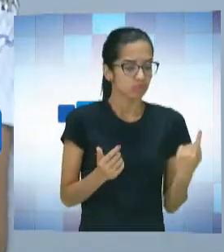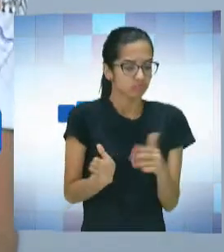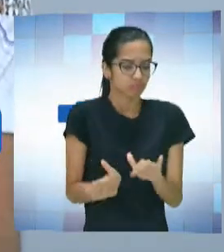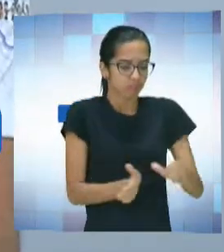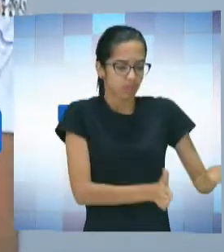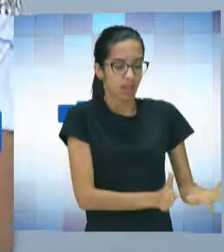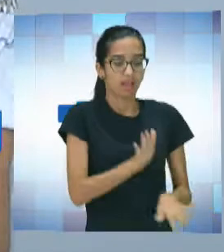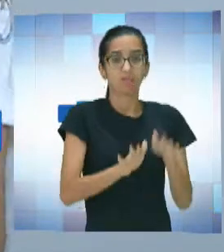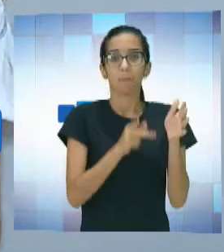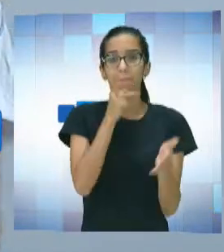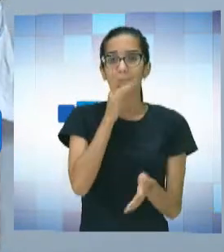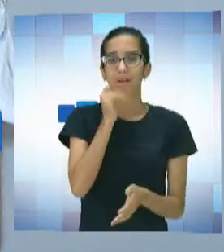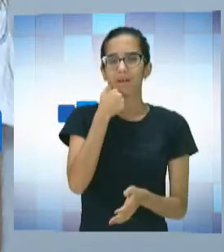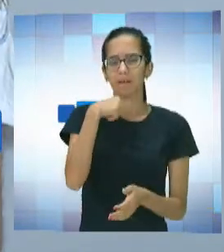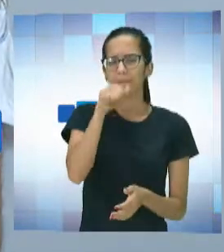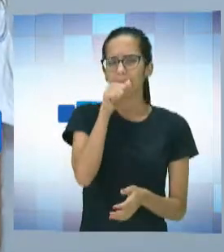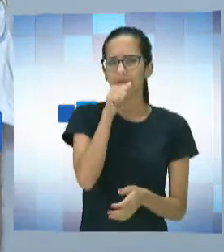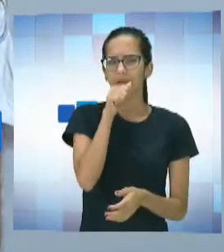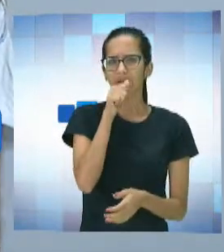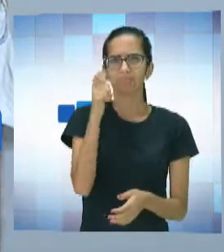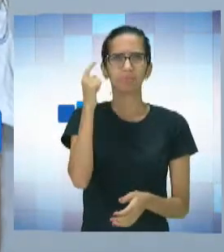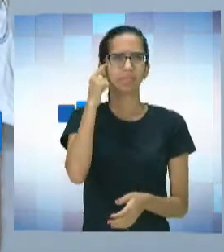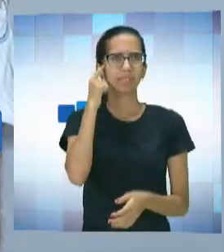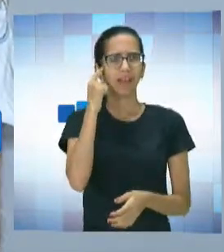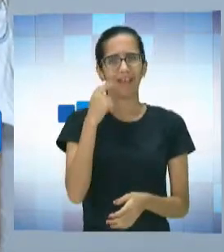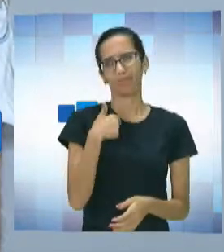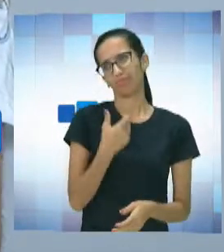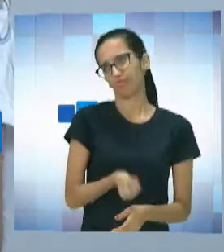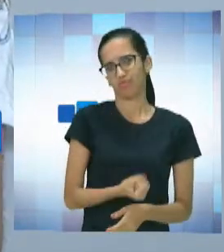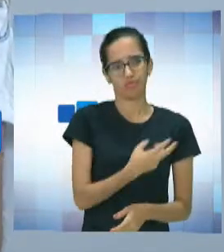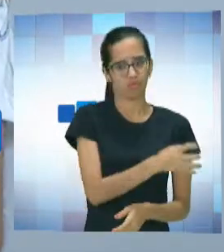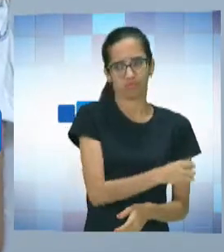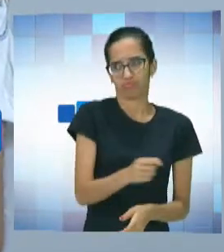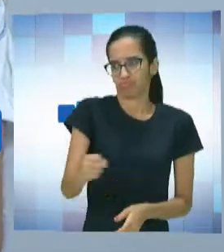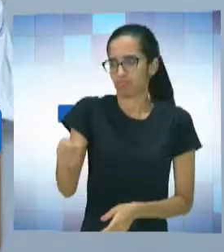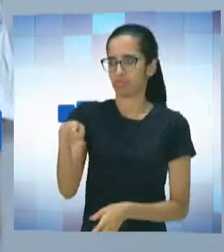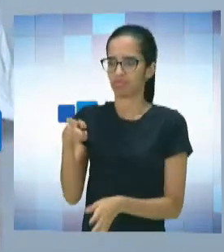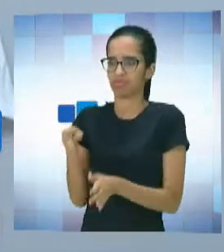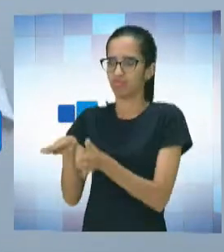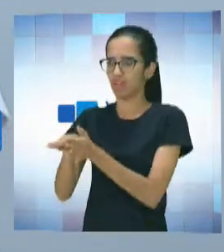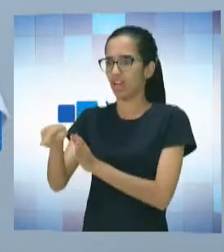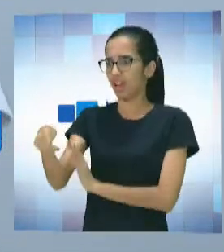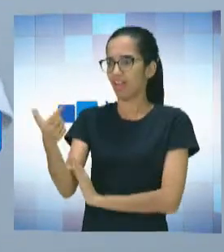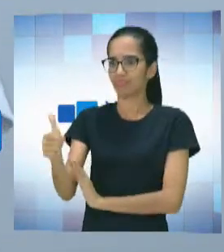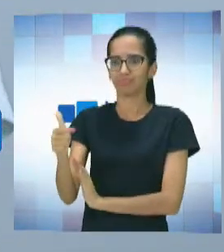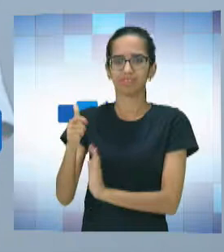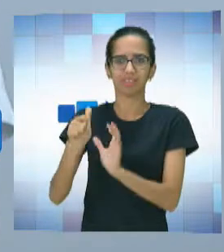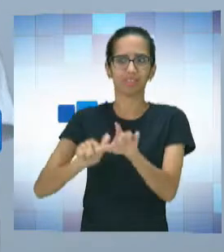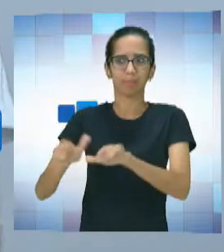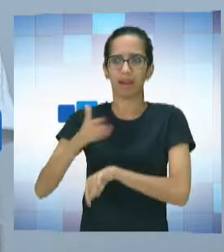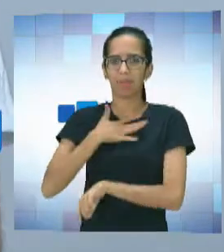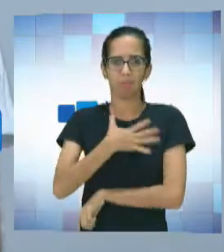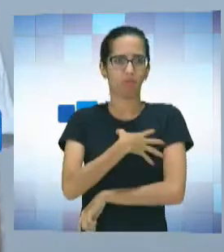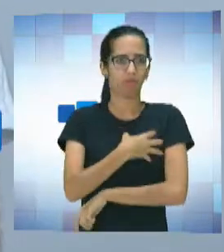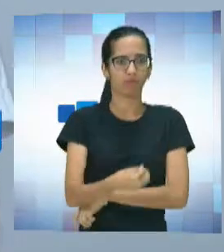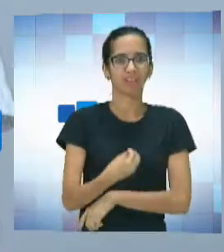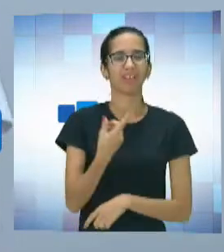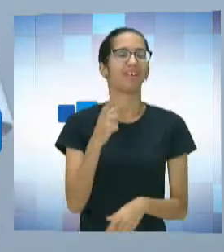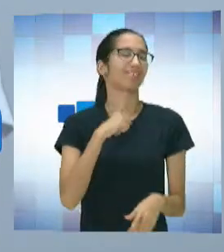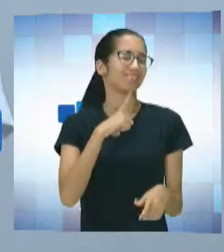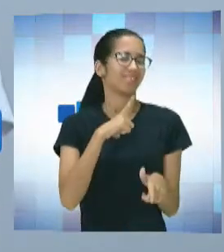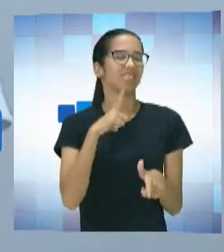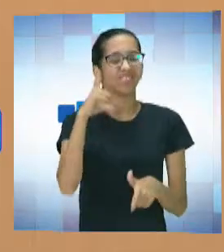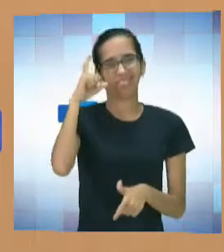né? Os pais até mesmo têm aquela questão de não levar, por chegar lá e se atendendo. Existe esse impasse muito grande.